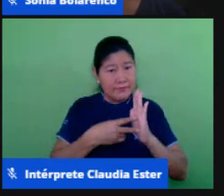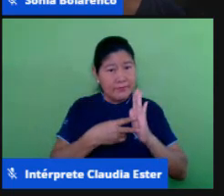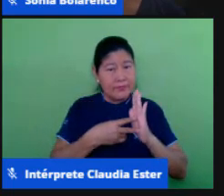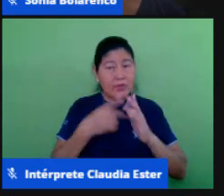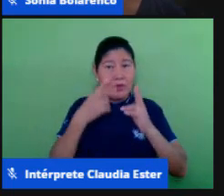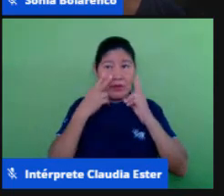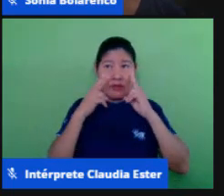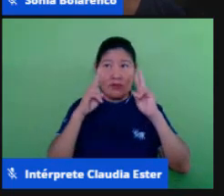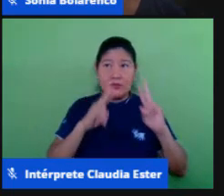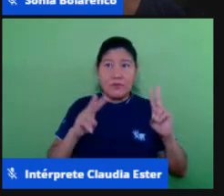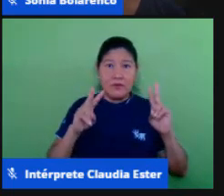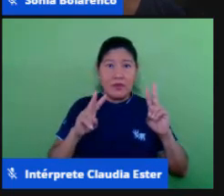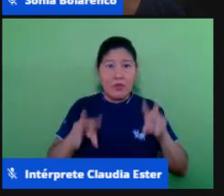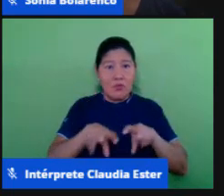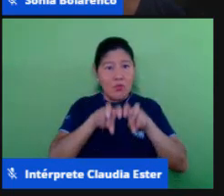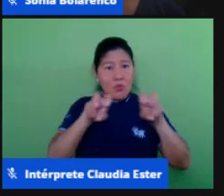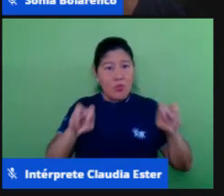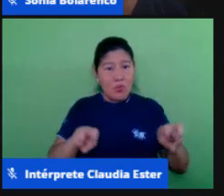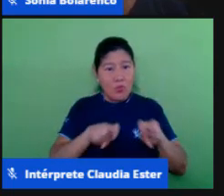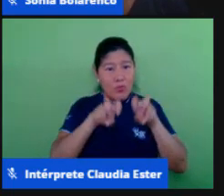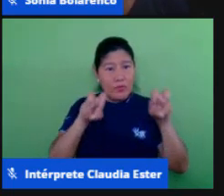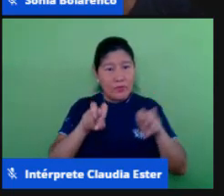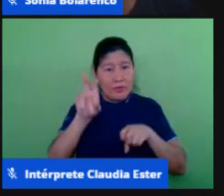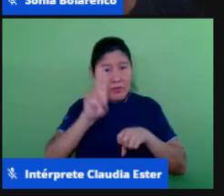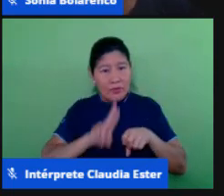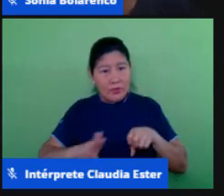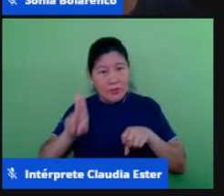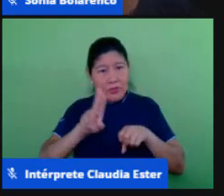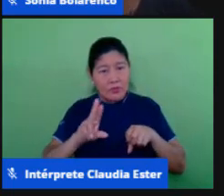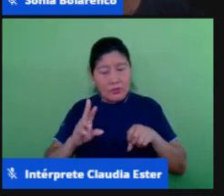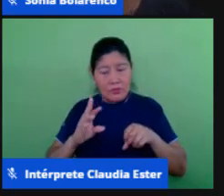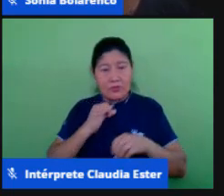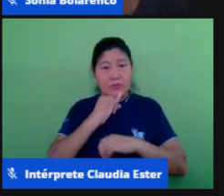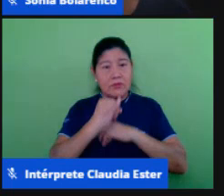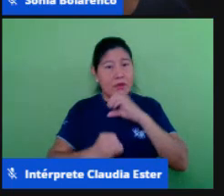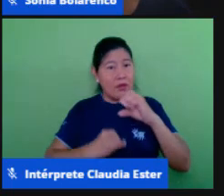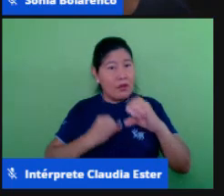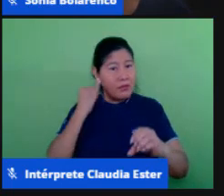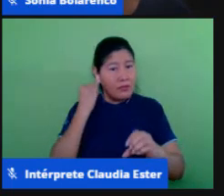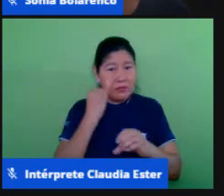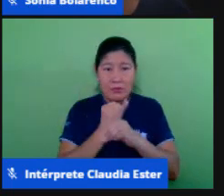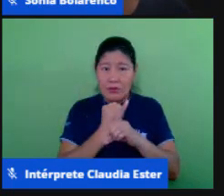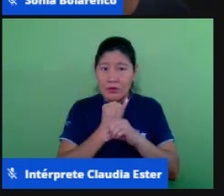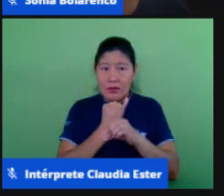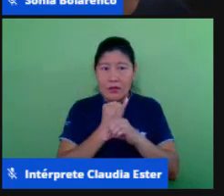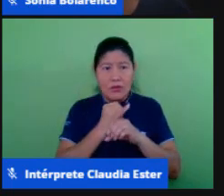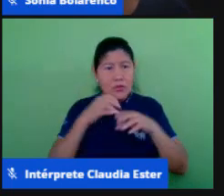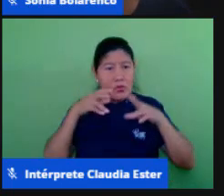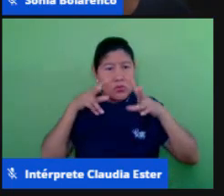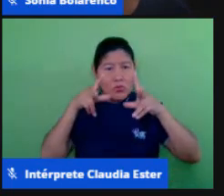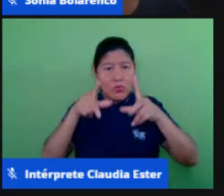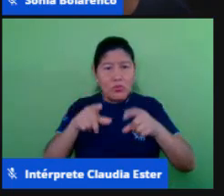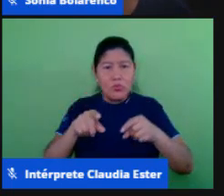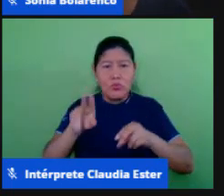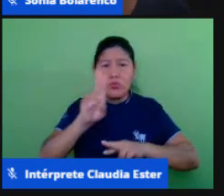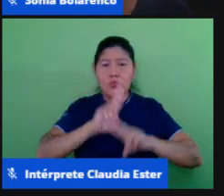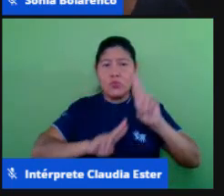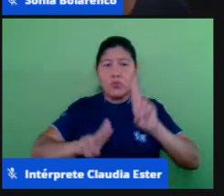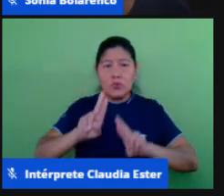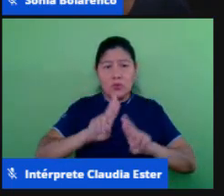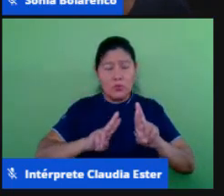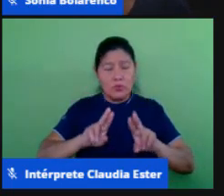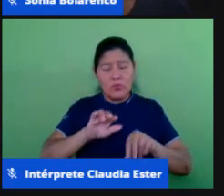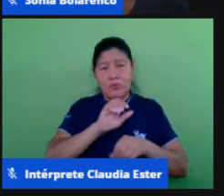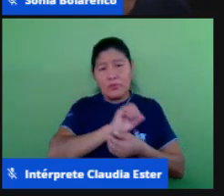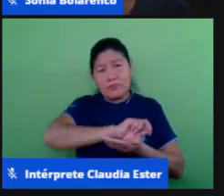utilizando aqui a internet é uma TIC né tudo aquilo que é utilizado aquele equipamento que está